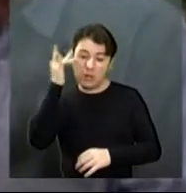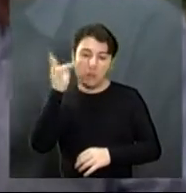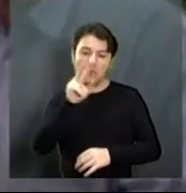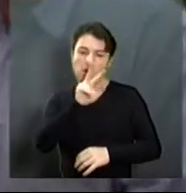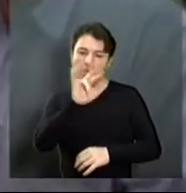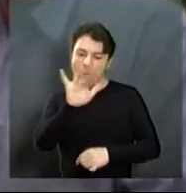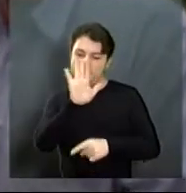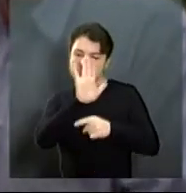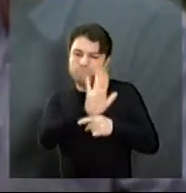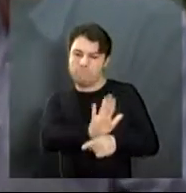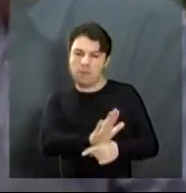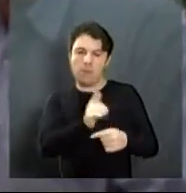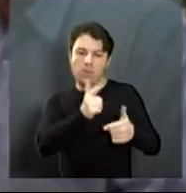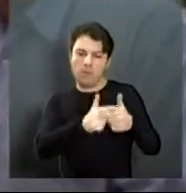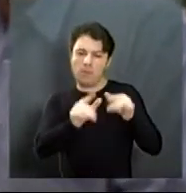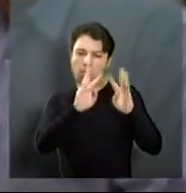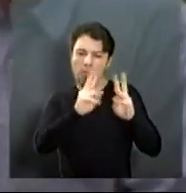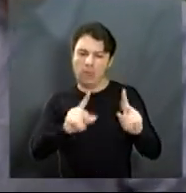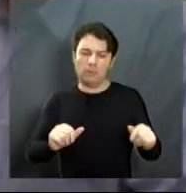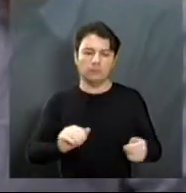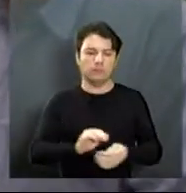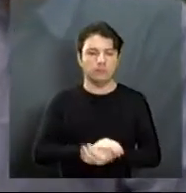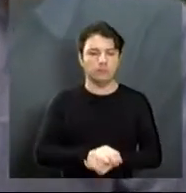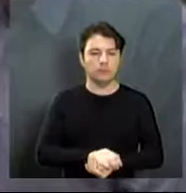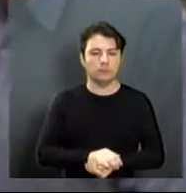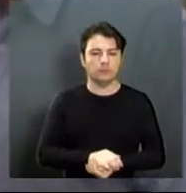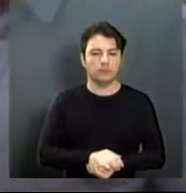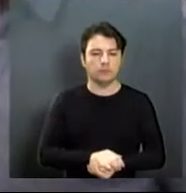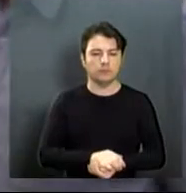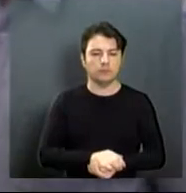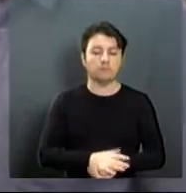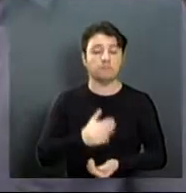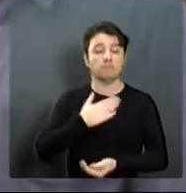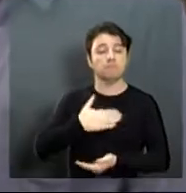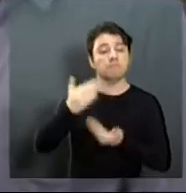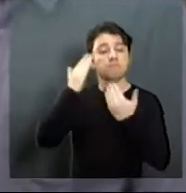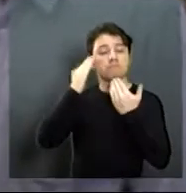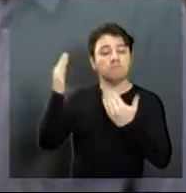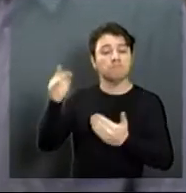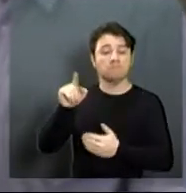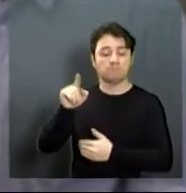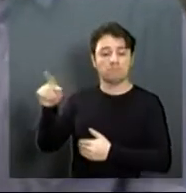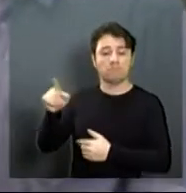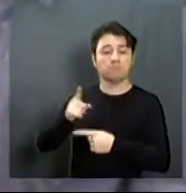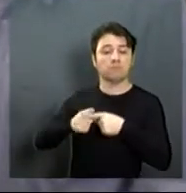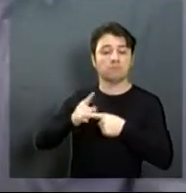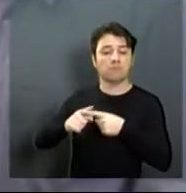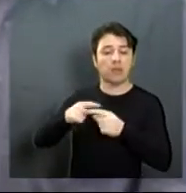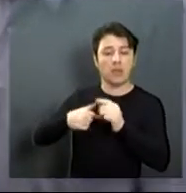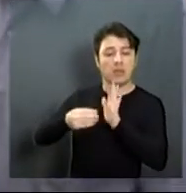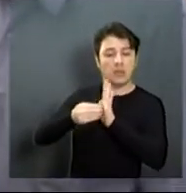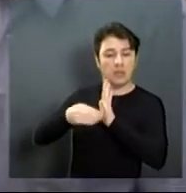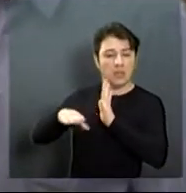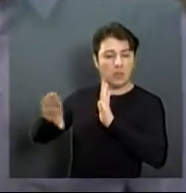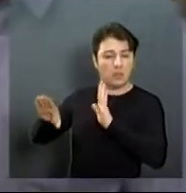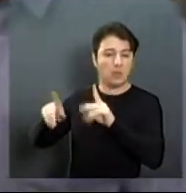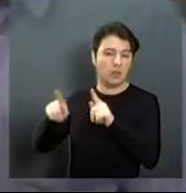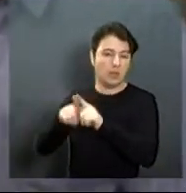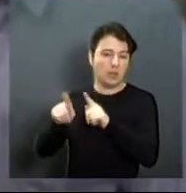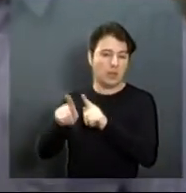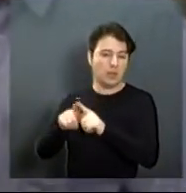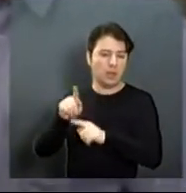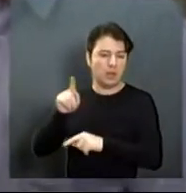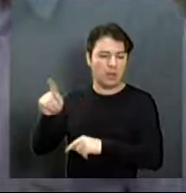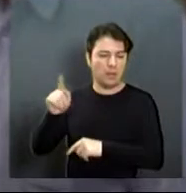conflitos que existem aqui. Nilson, gostaria de agradecer, né, essa indicação nossa atendida e também agradecer ao governo